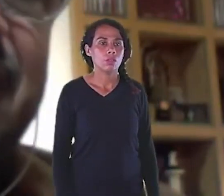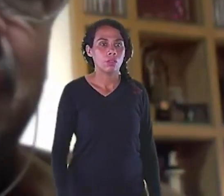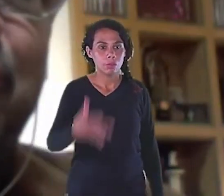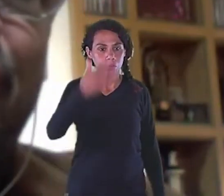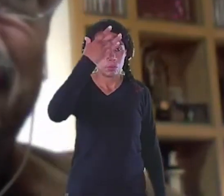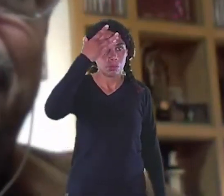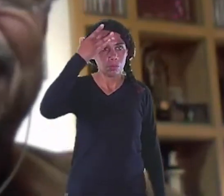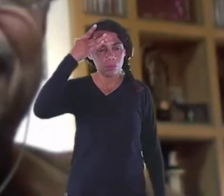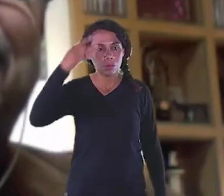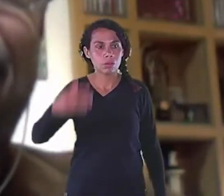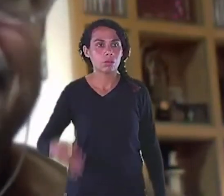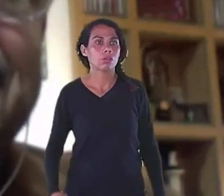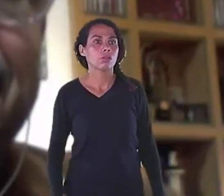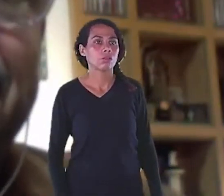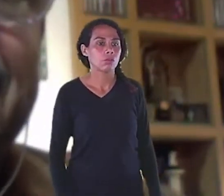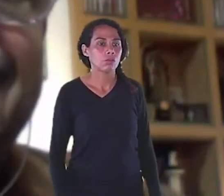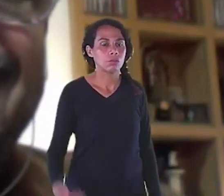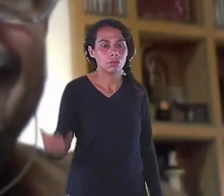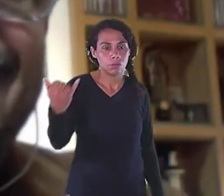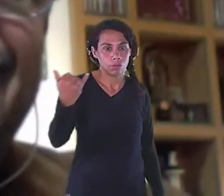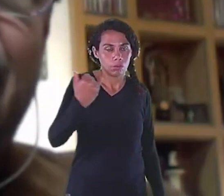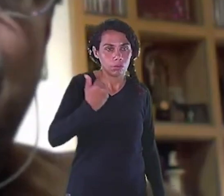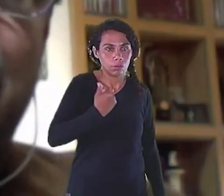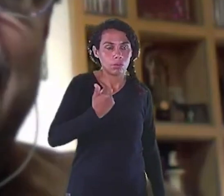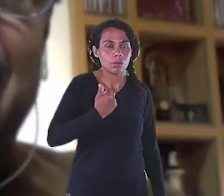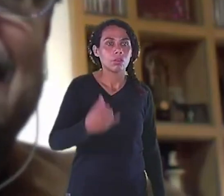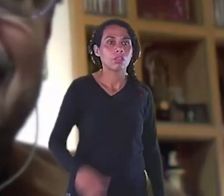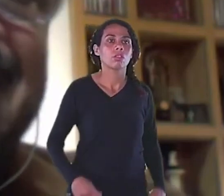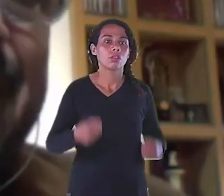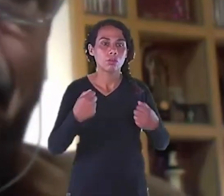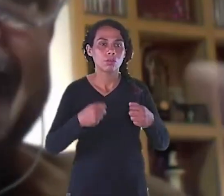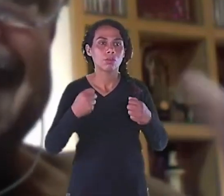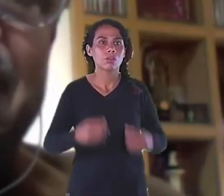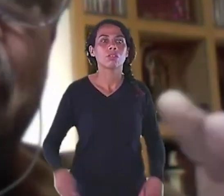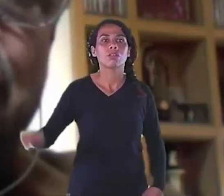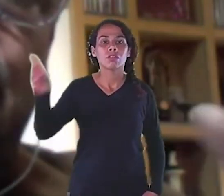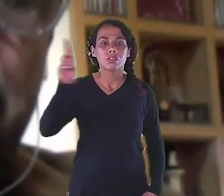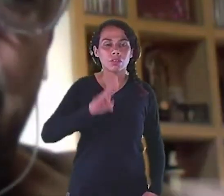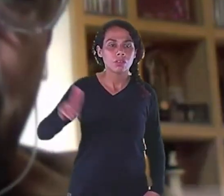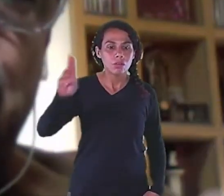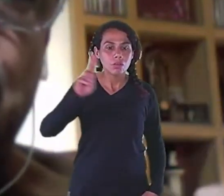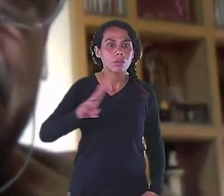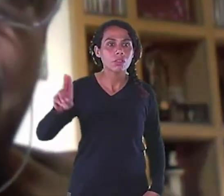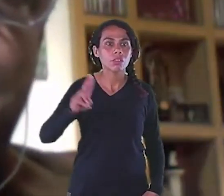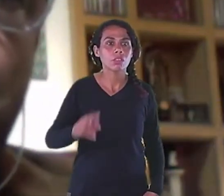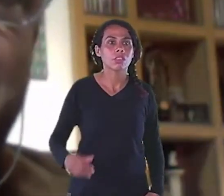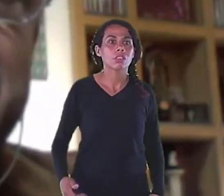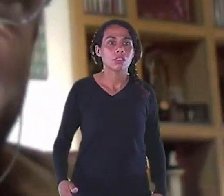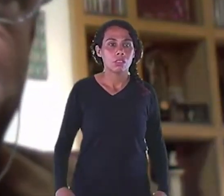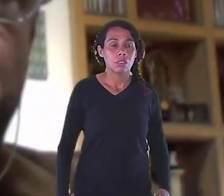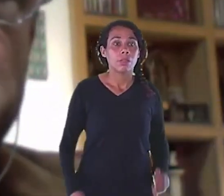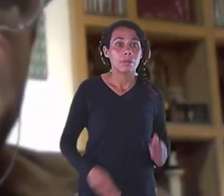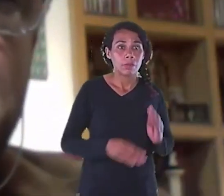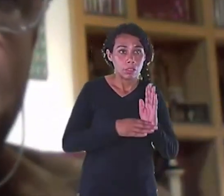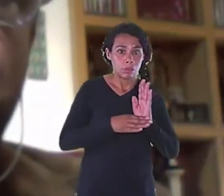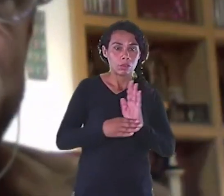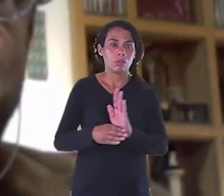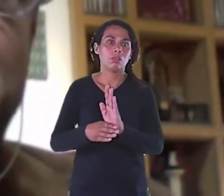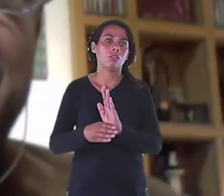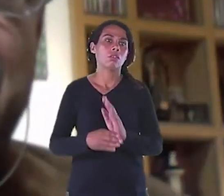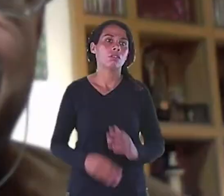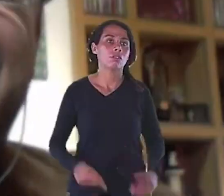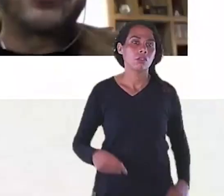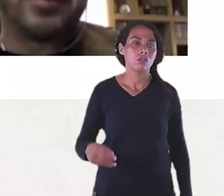A universidade é jovem E precisa de jovens O acontece Para ser gestor De uma instituição Como a universidade Afonso